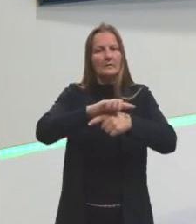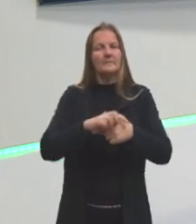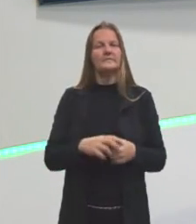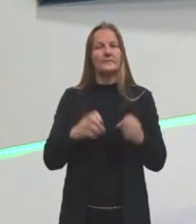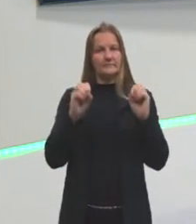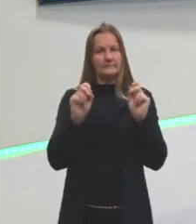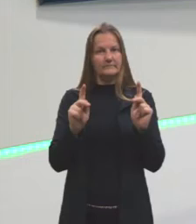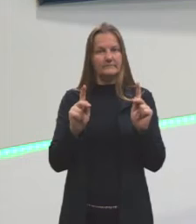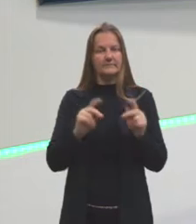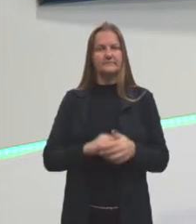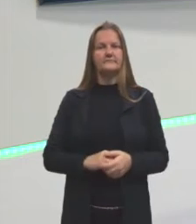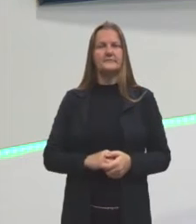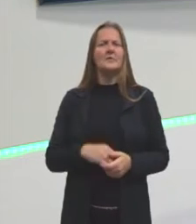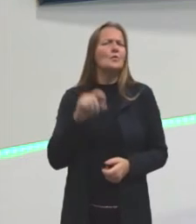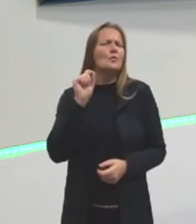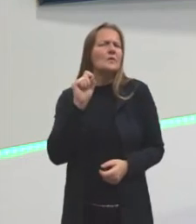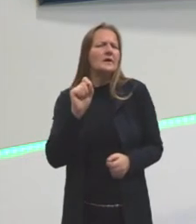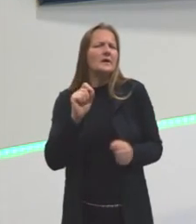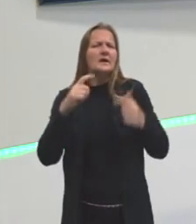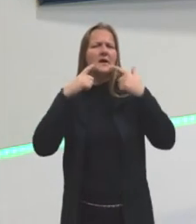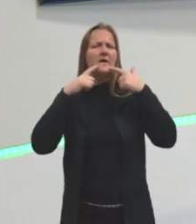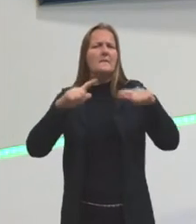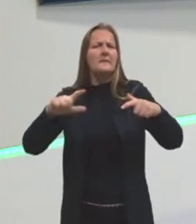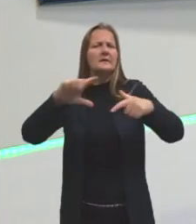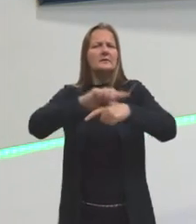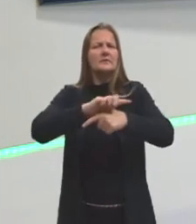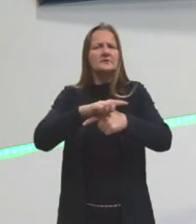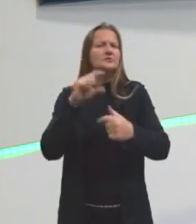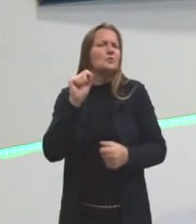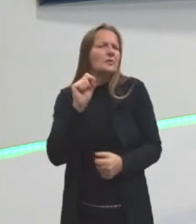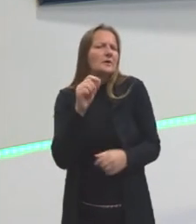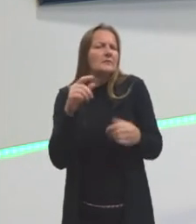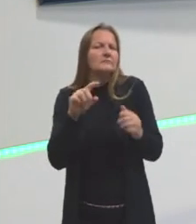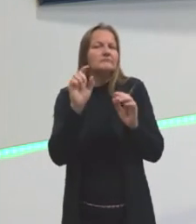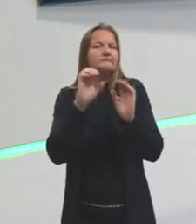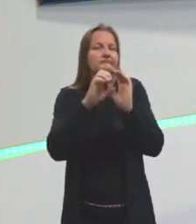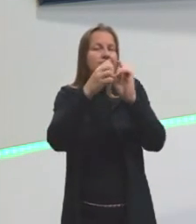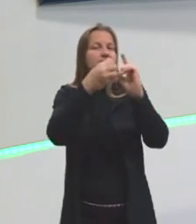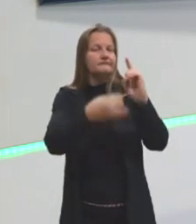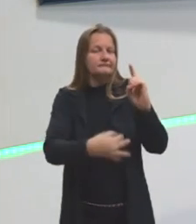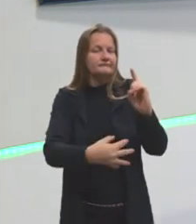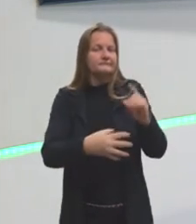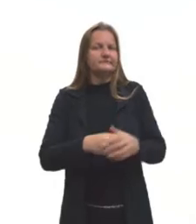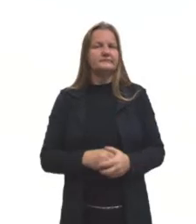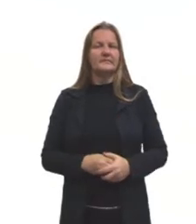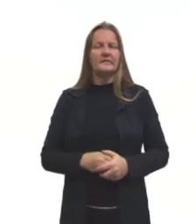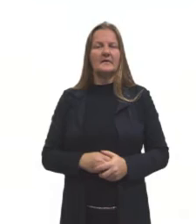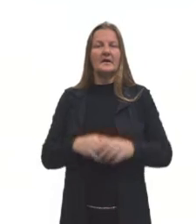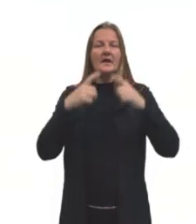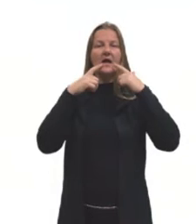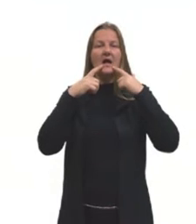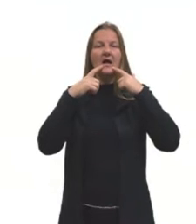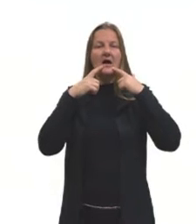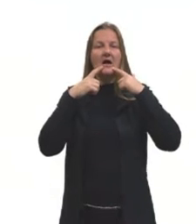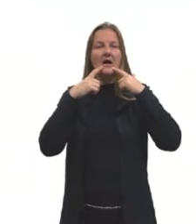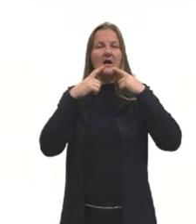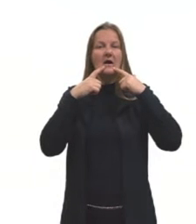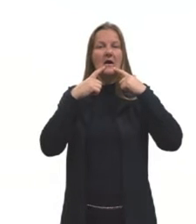Beleza? Mas o que é isso? O que é metalinguagem? A linguagem, a função